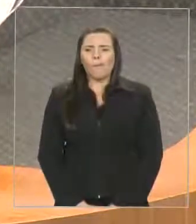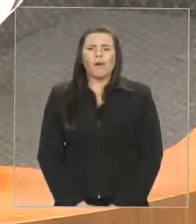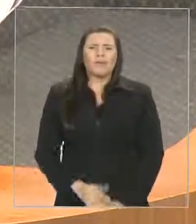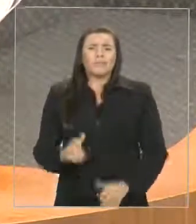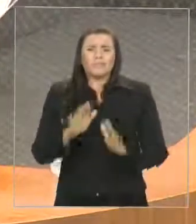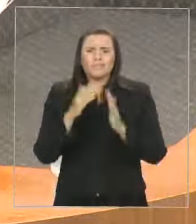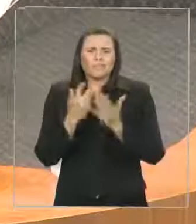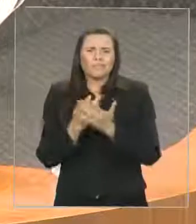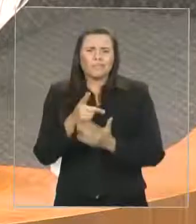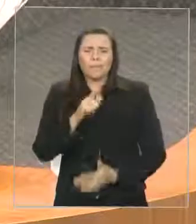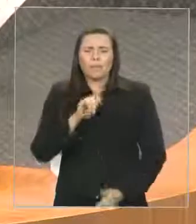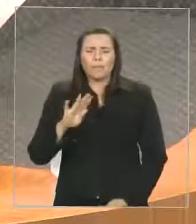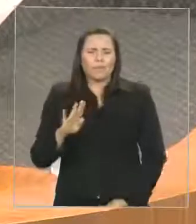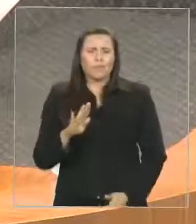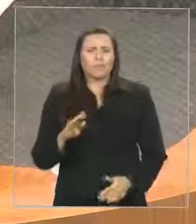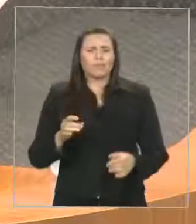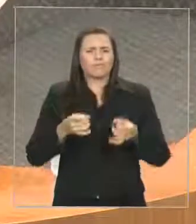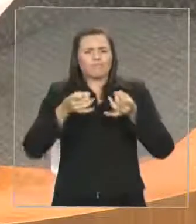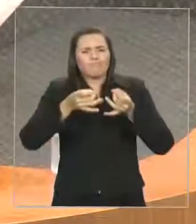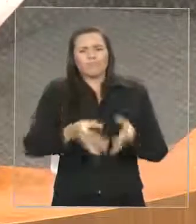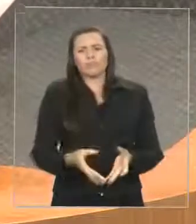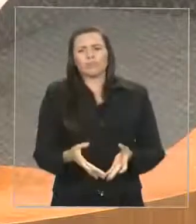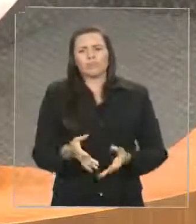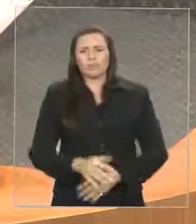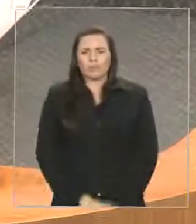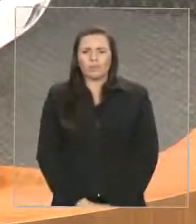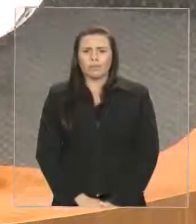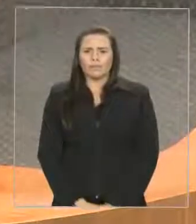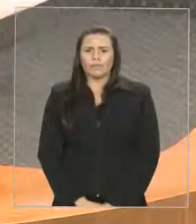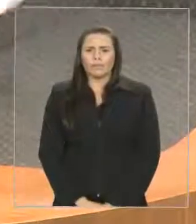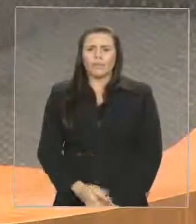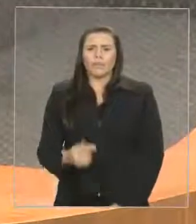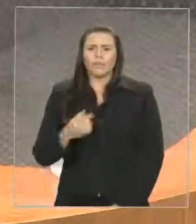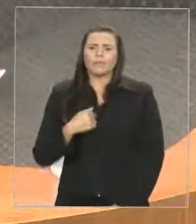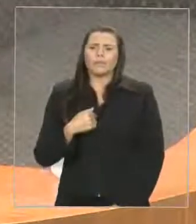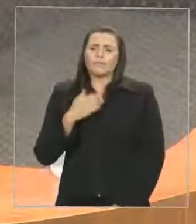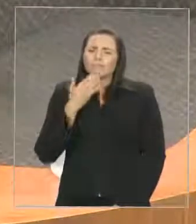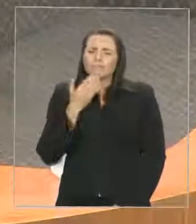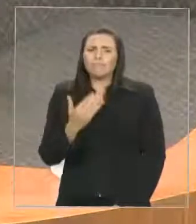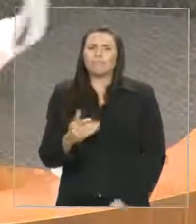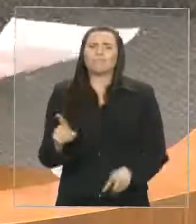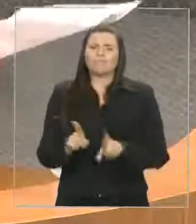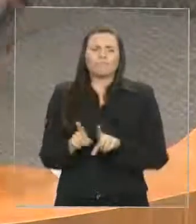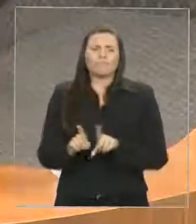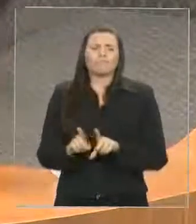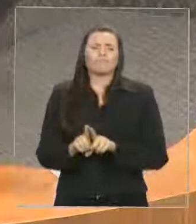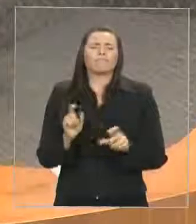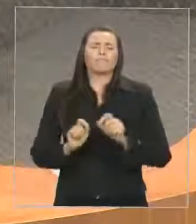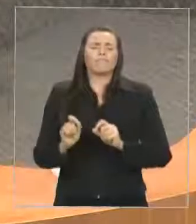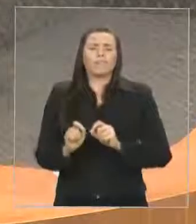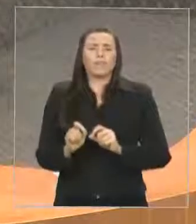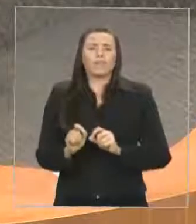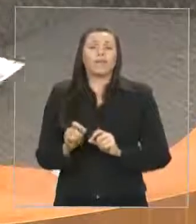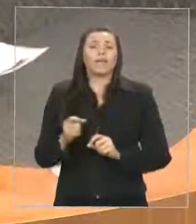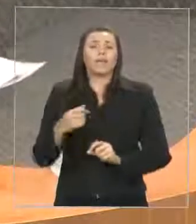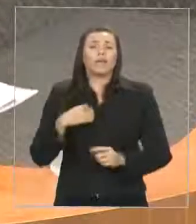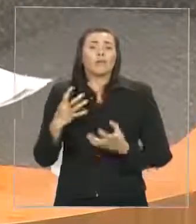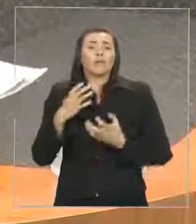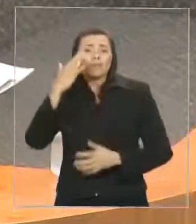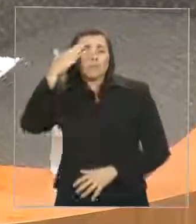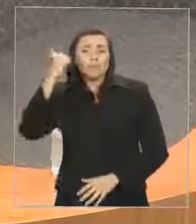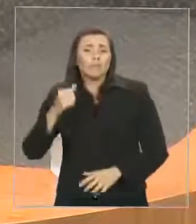solicitar os locais das escolas onde estão sendo reformadas e construídas, é também para pedir o apoio do Governo, para que ele possa também